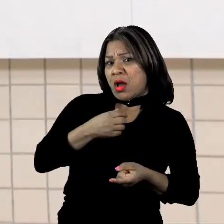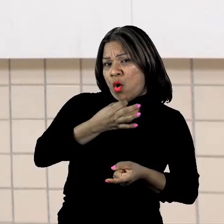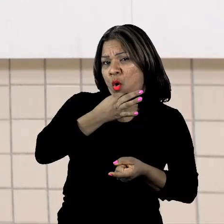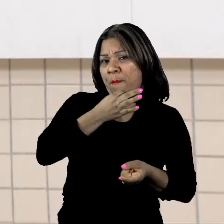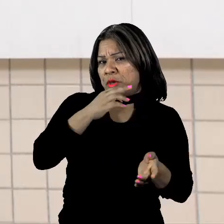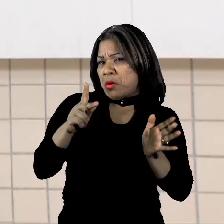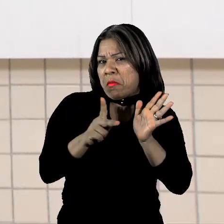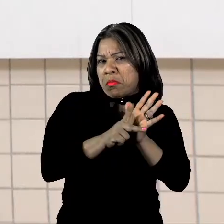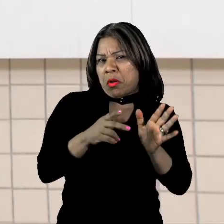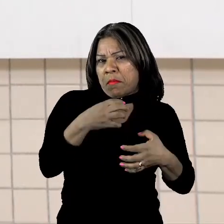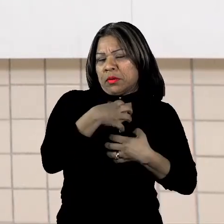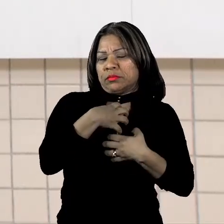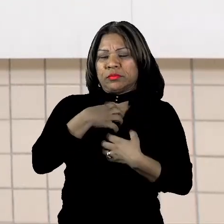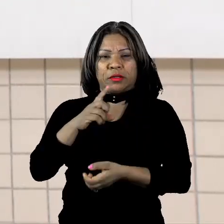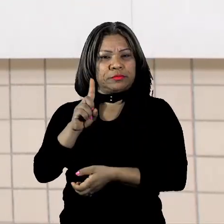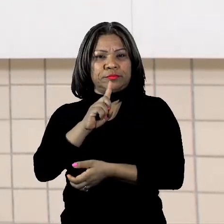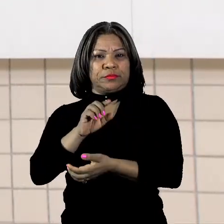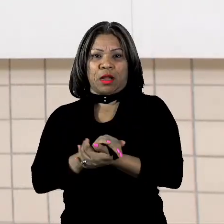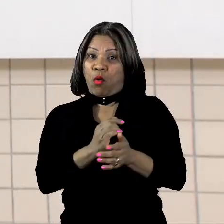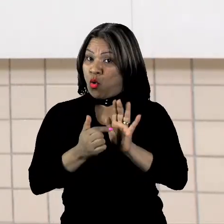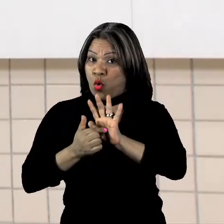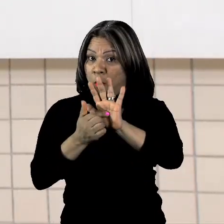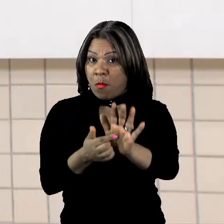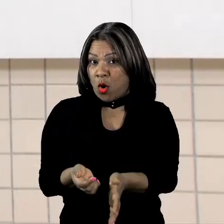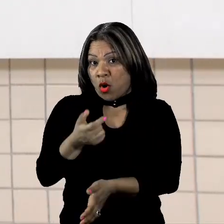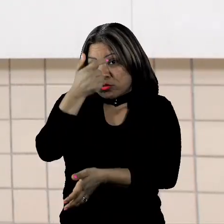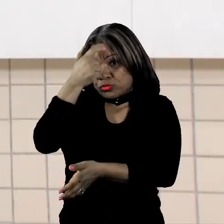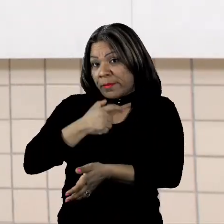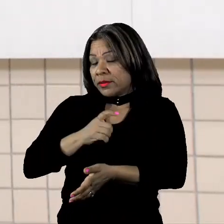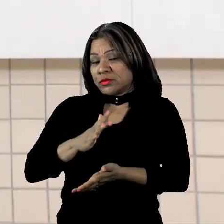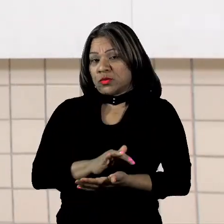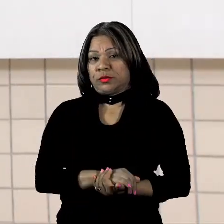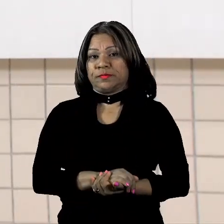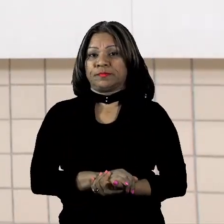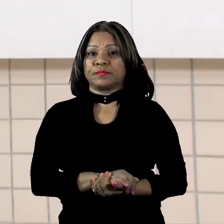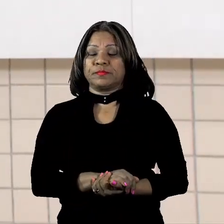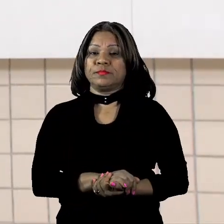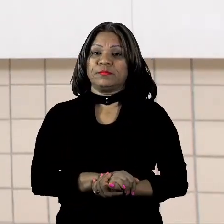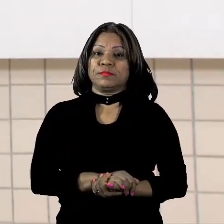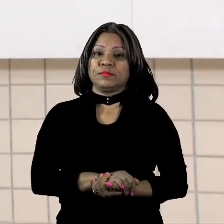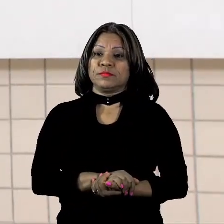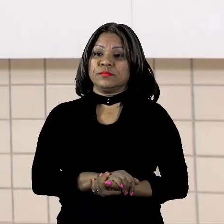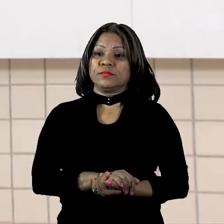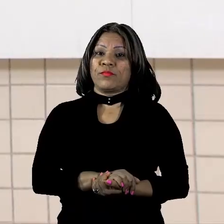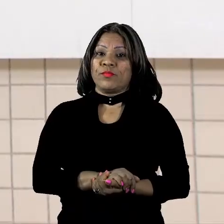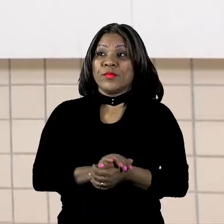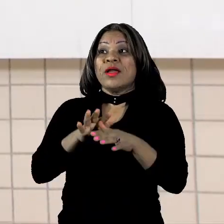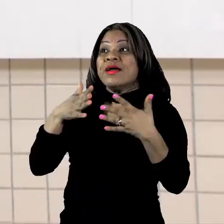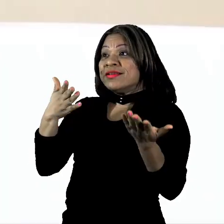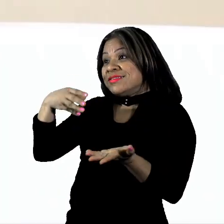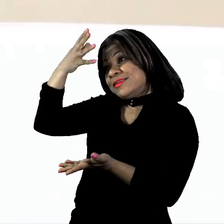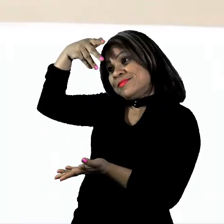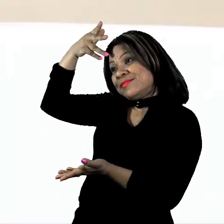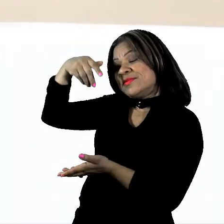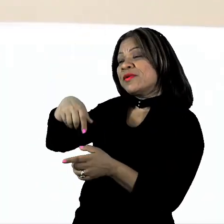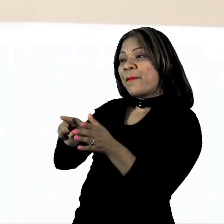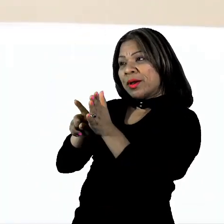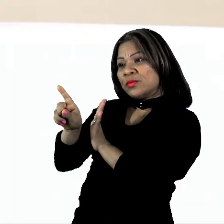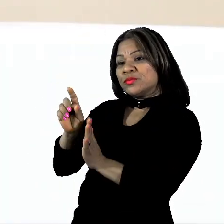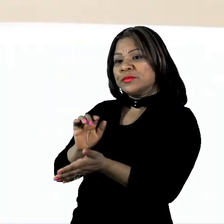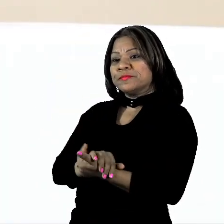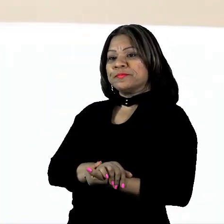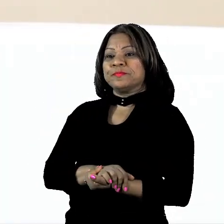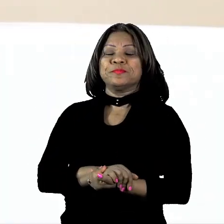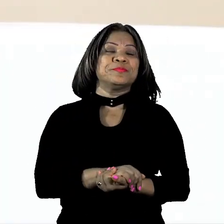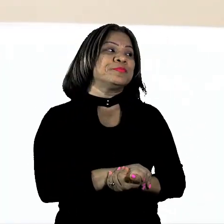pessoa. Combinado? Sim, Fava. Pode fazer sua pergunta. Prof,